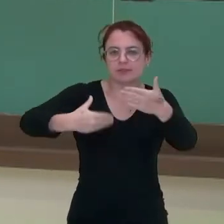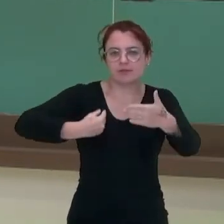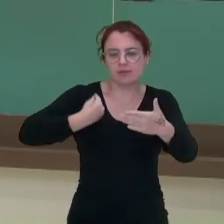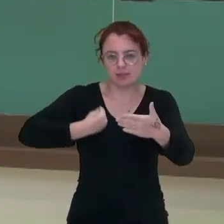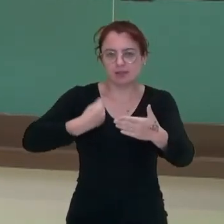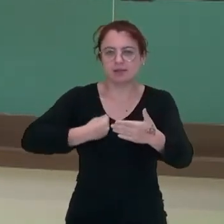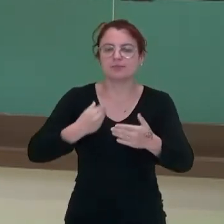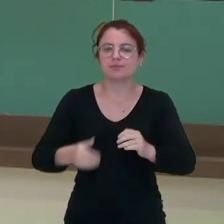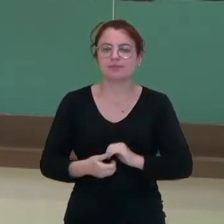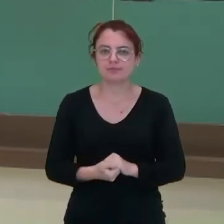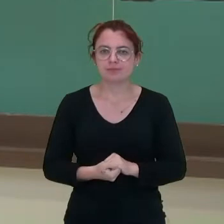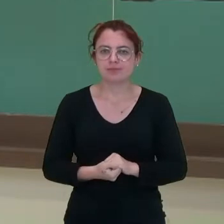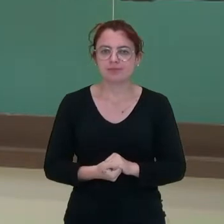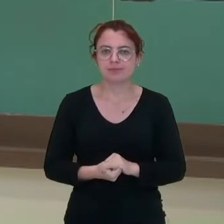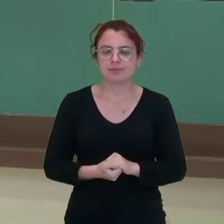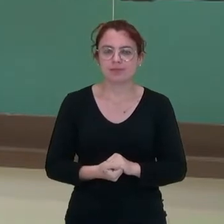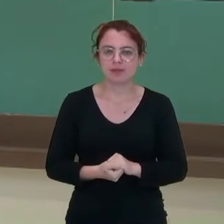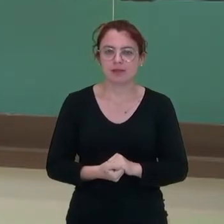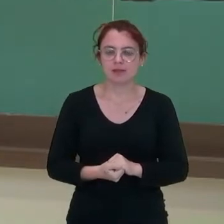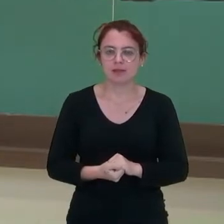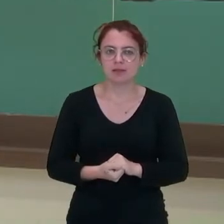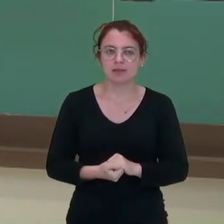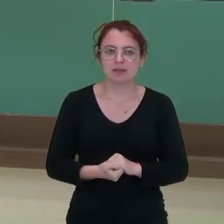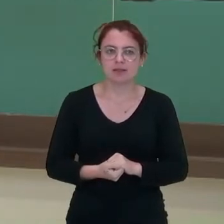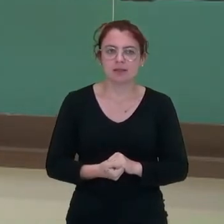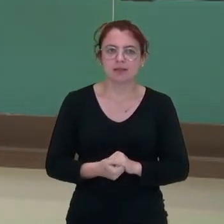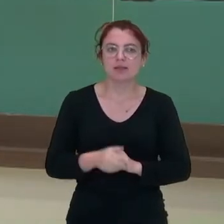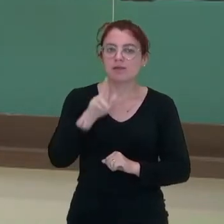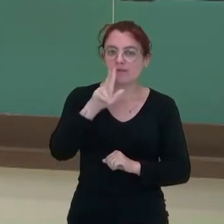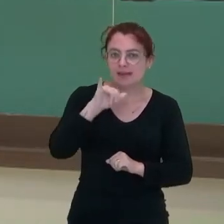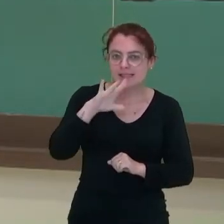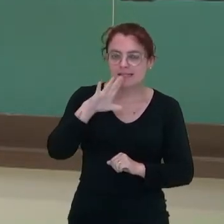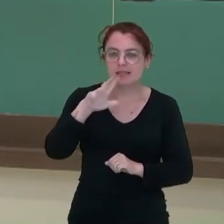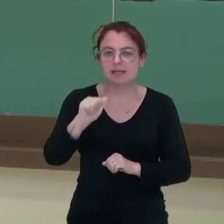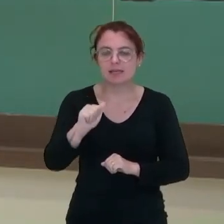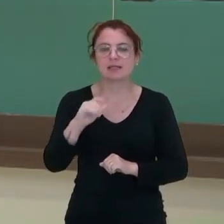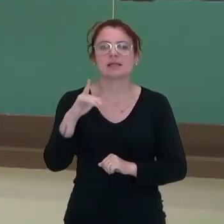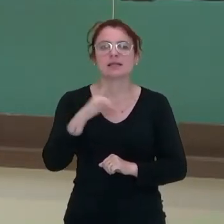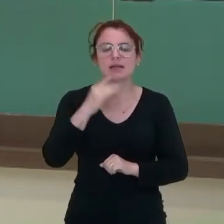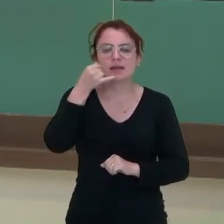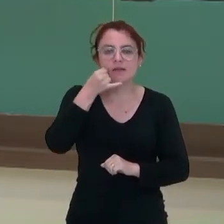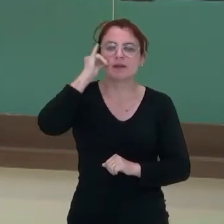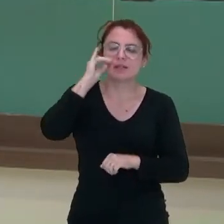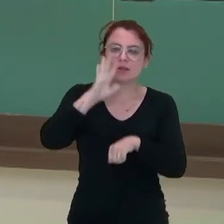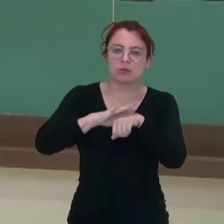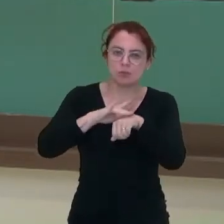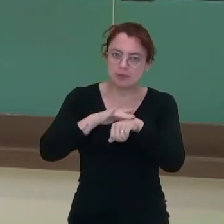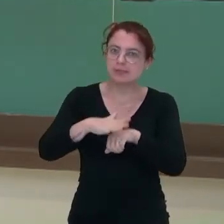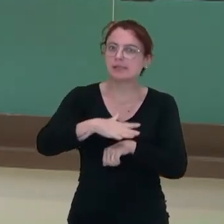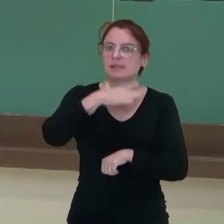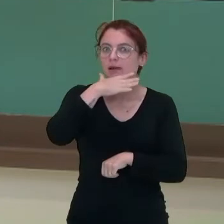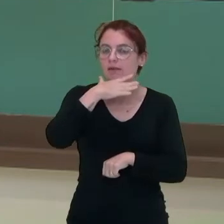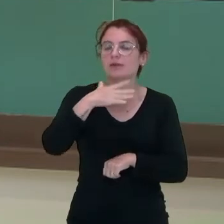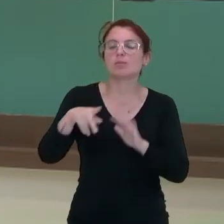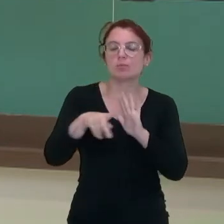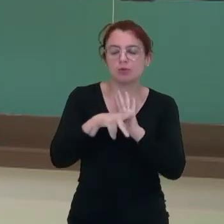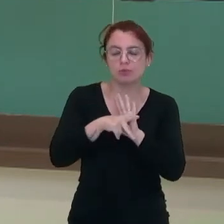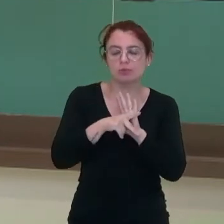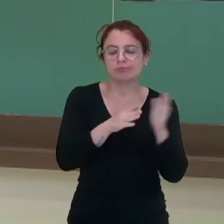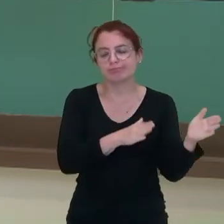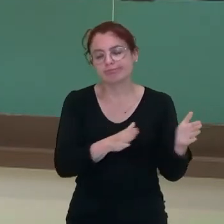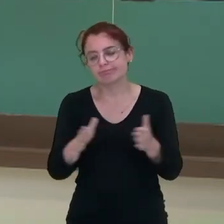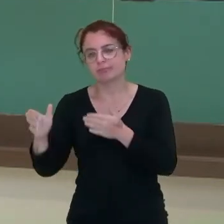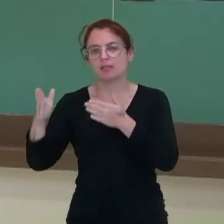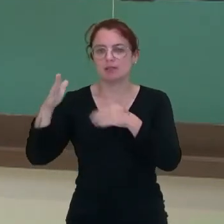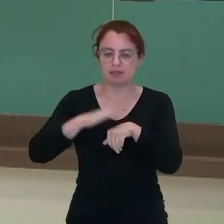vida e quando você tomou. Então, as vacinas, elas têm prevenido doenças graves ao longo do tempo. Como, por